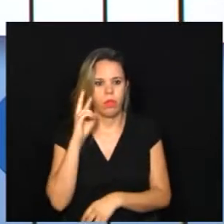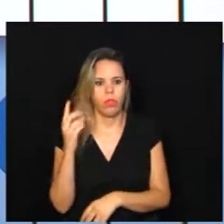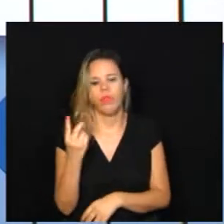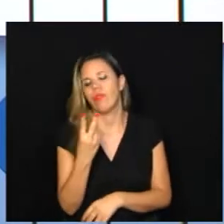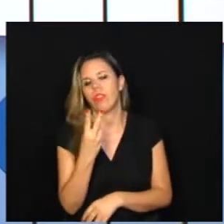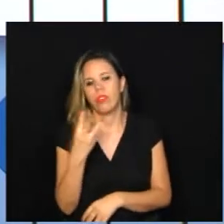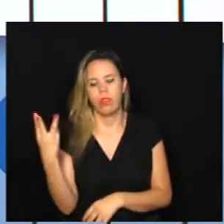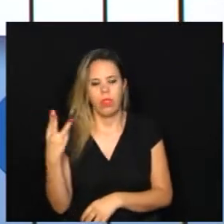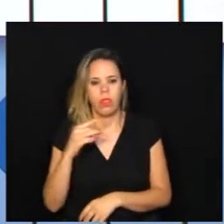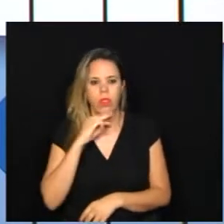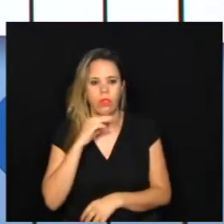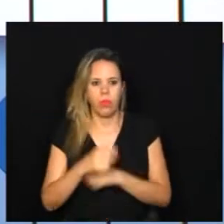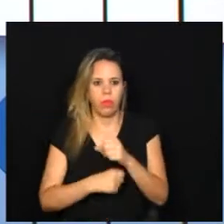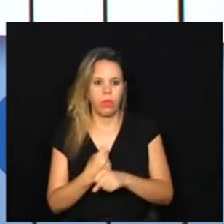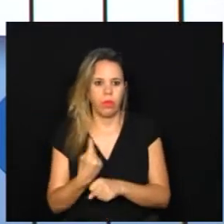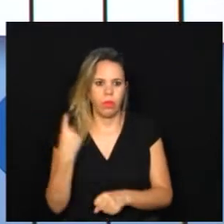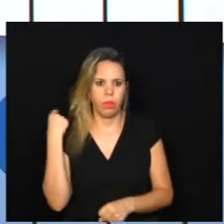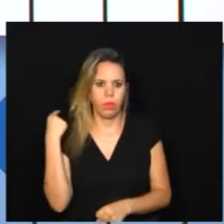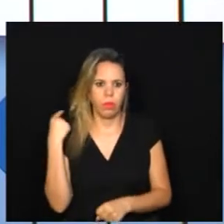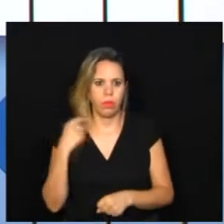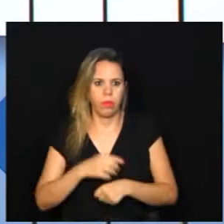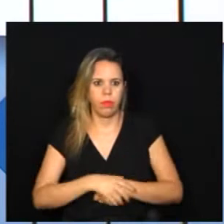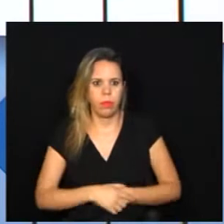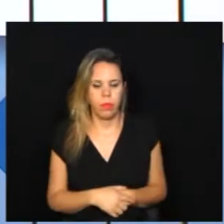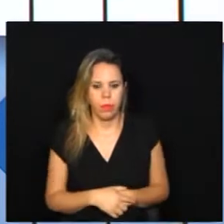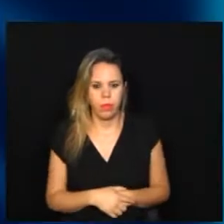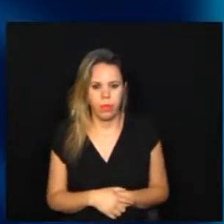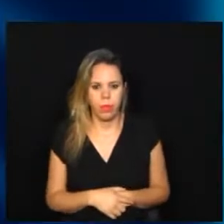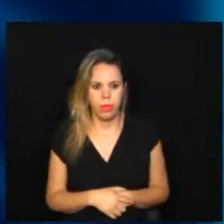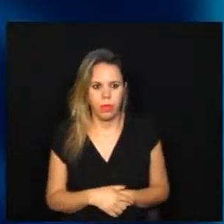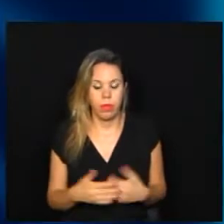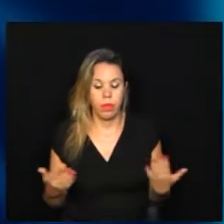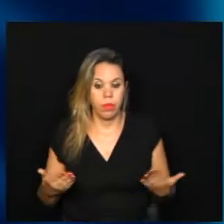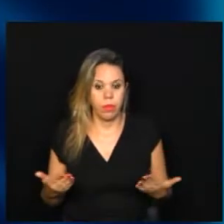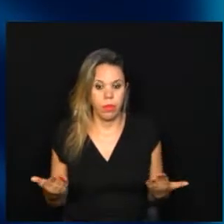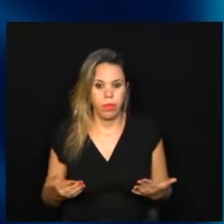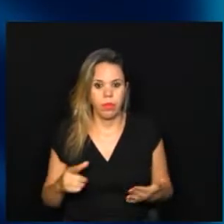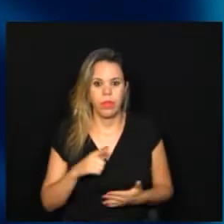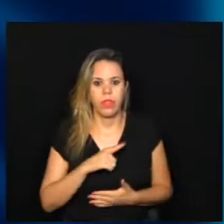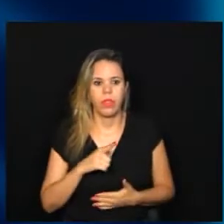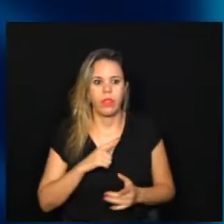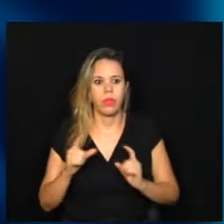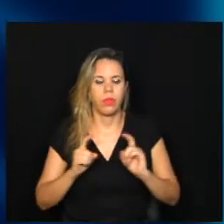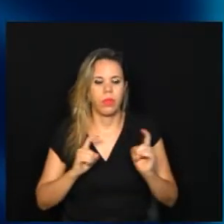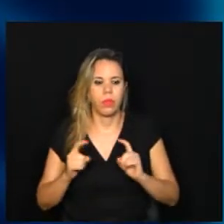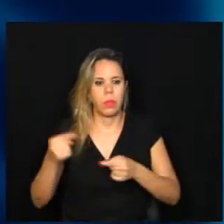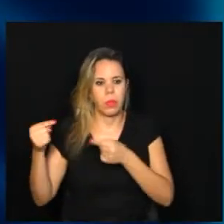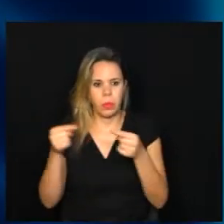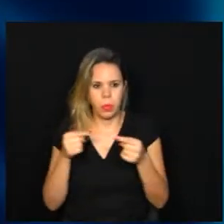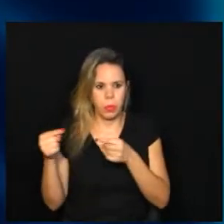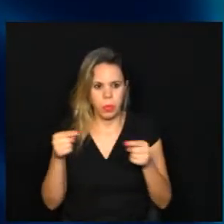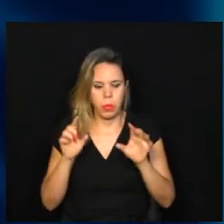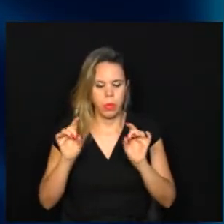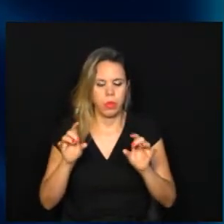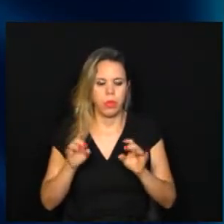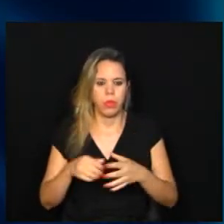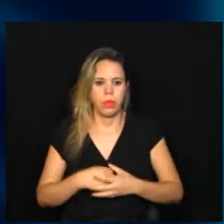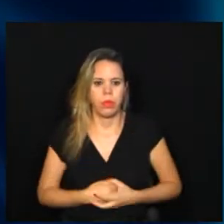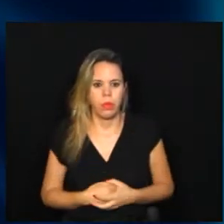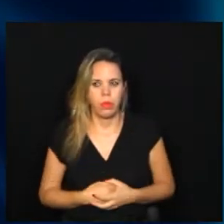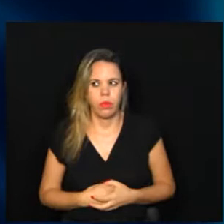de março do ano passado, e desde então nós temos as reuniões e debates extraordinários.